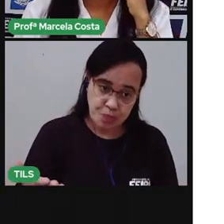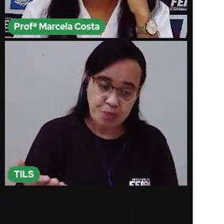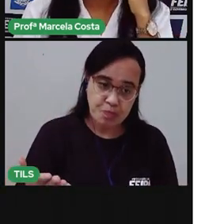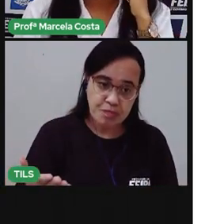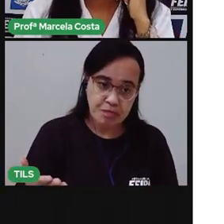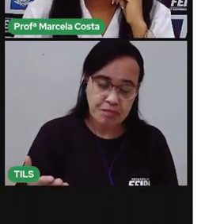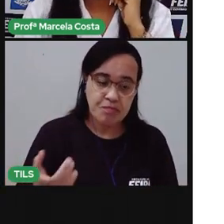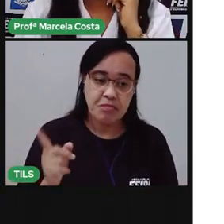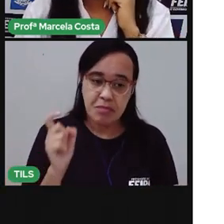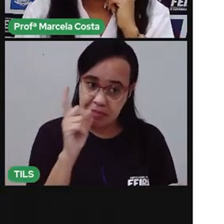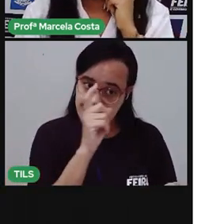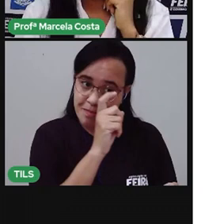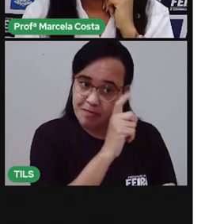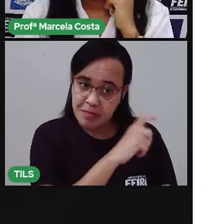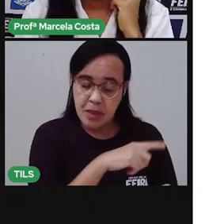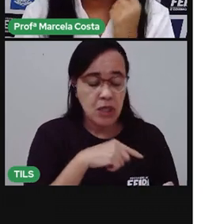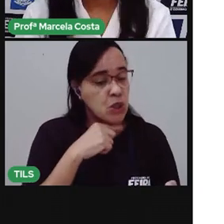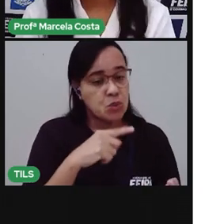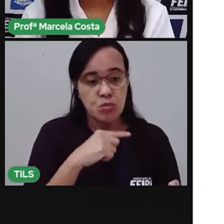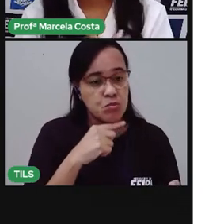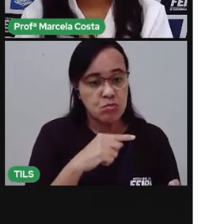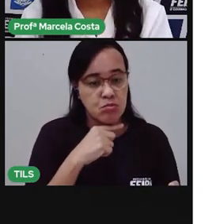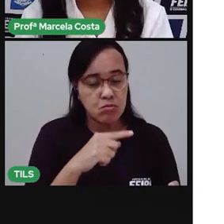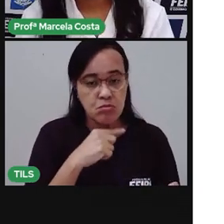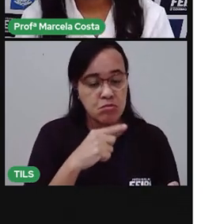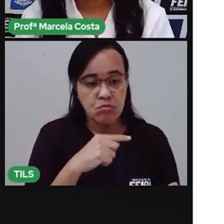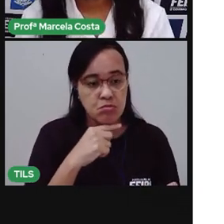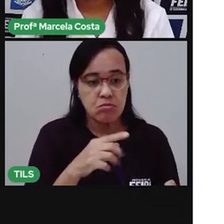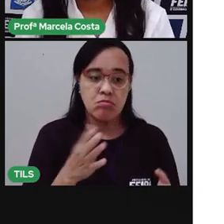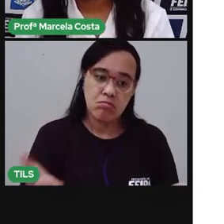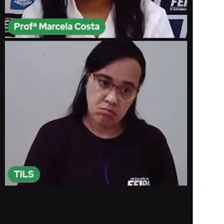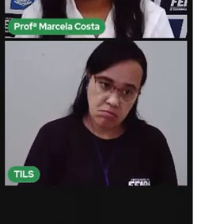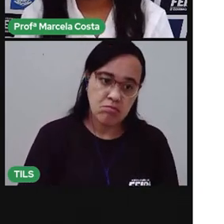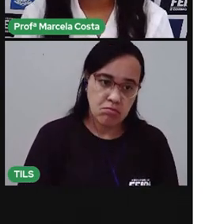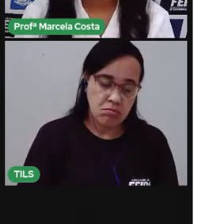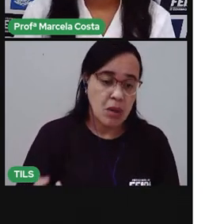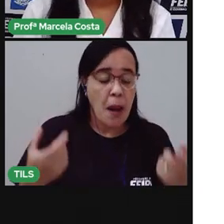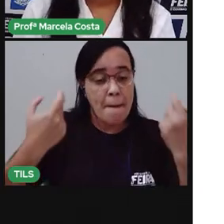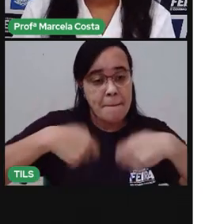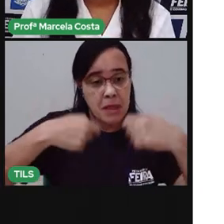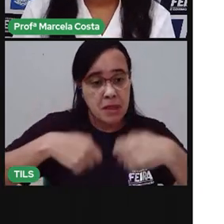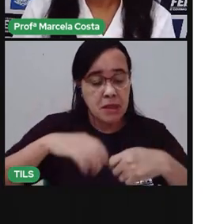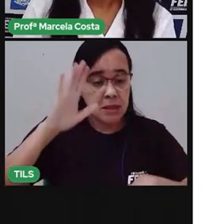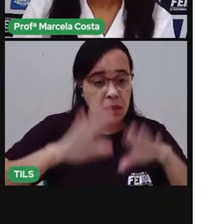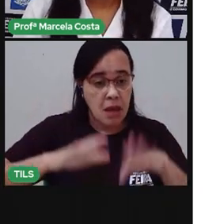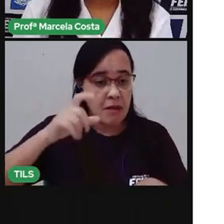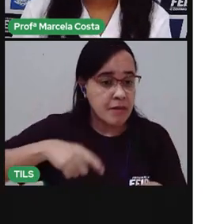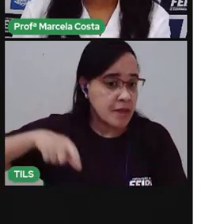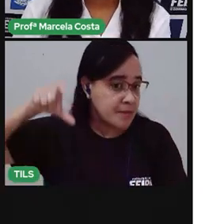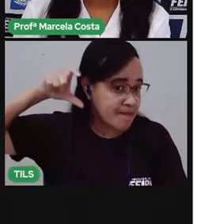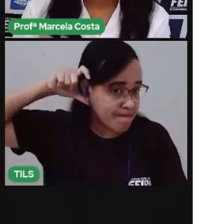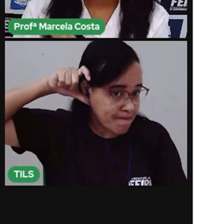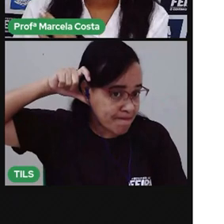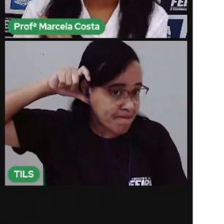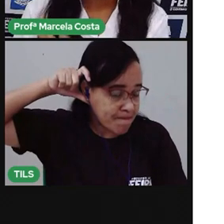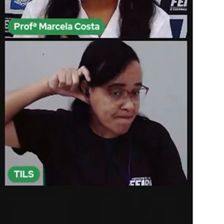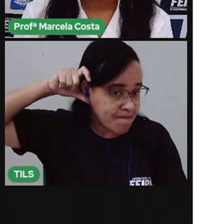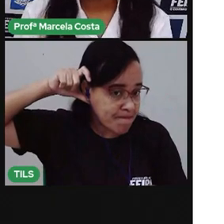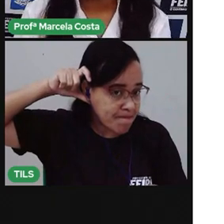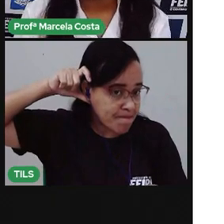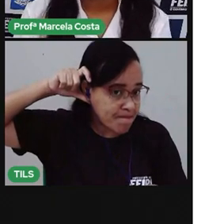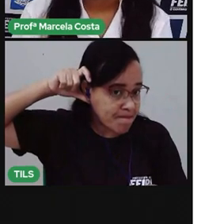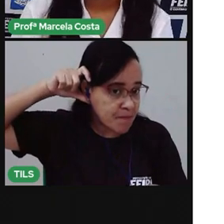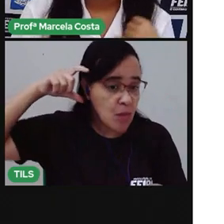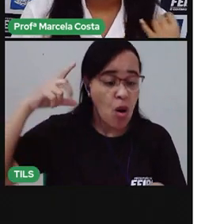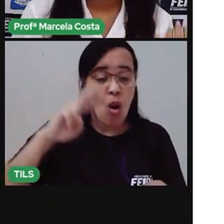dificuldade de ouvir. E aí, algumas precisam utilizar um aparelho. Ou tem pessoas que não